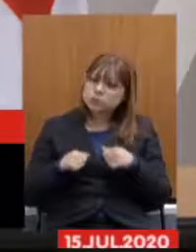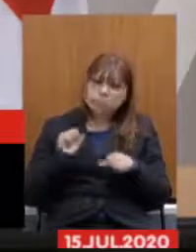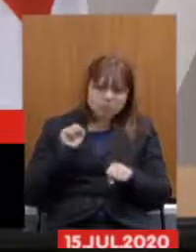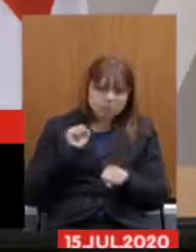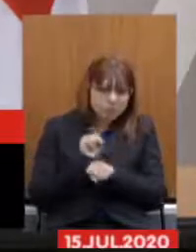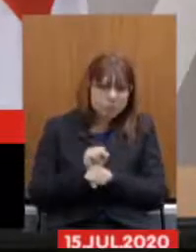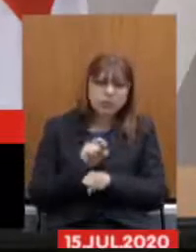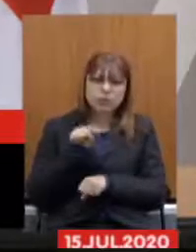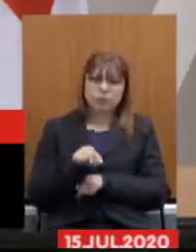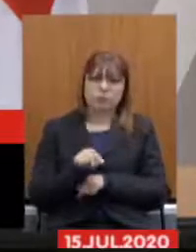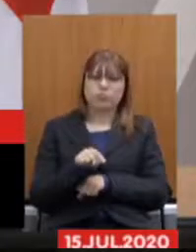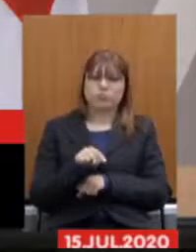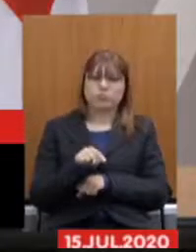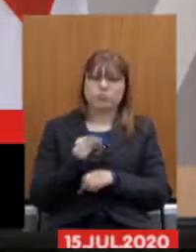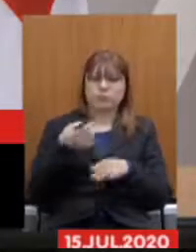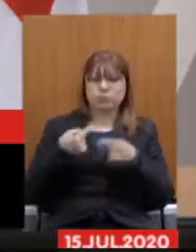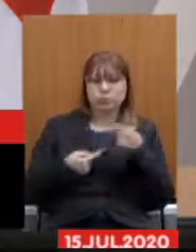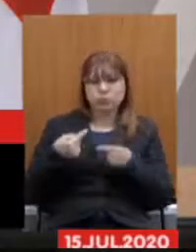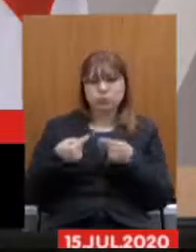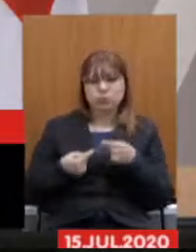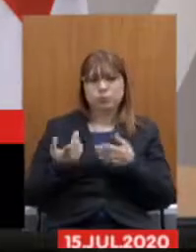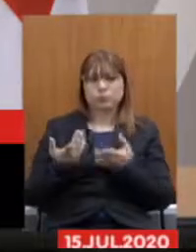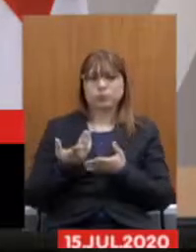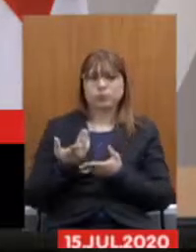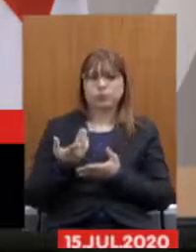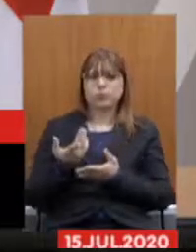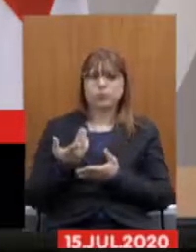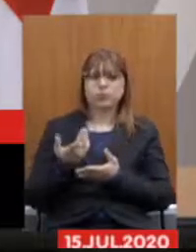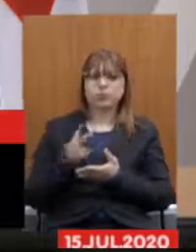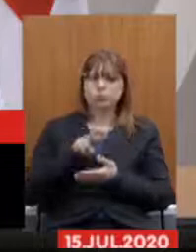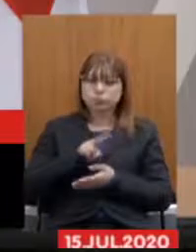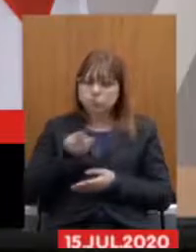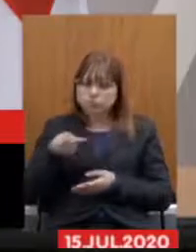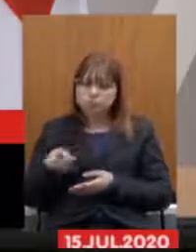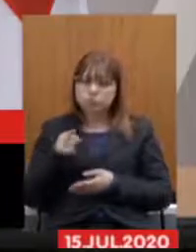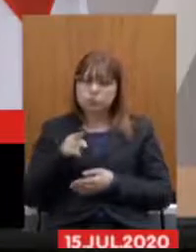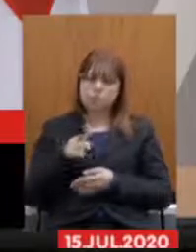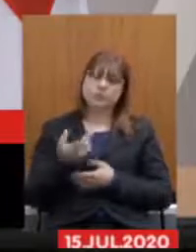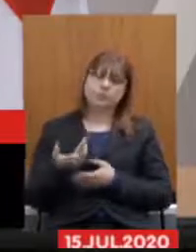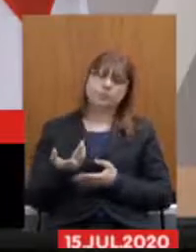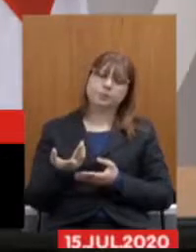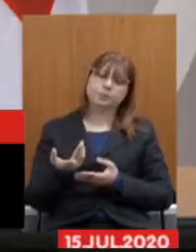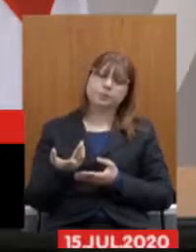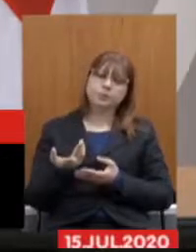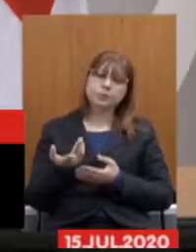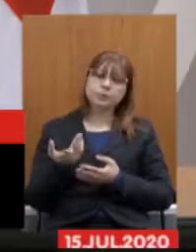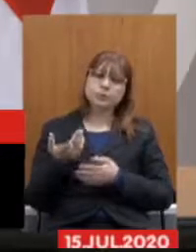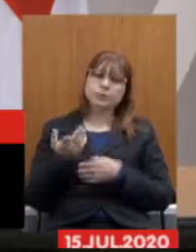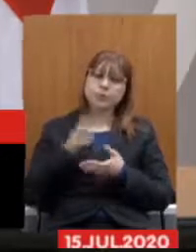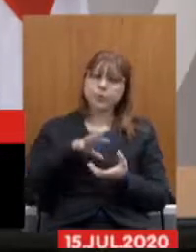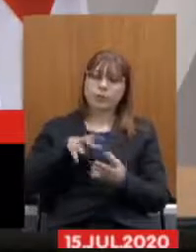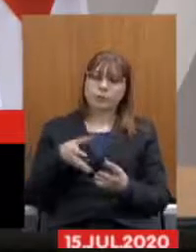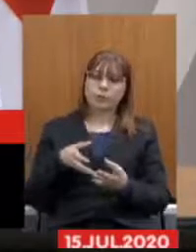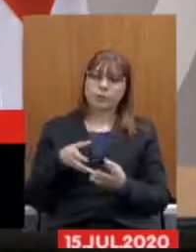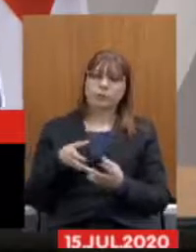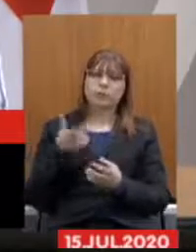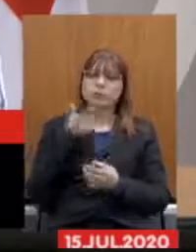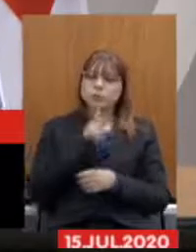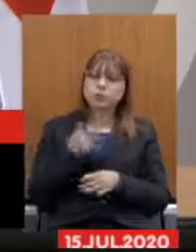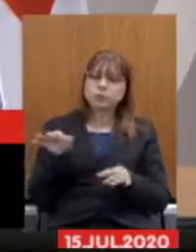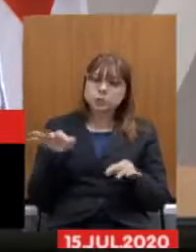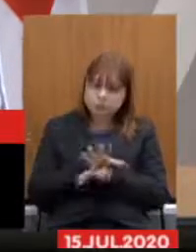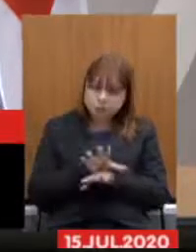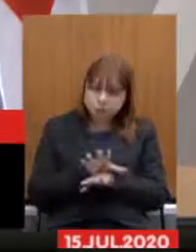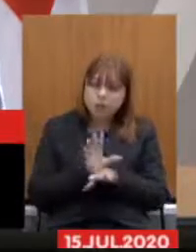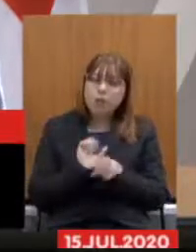tramitação para que a gente possa inclusive terminando a pandemia poder inclusive estar